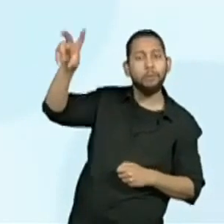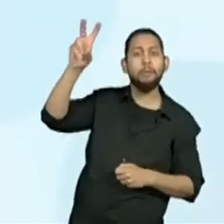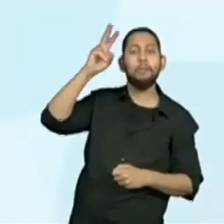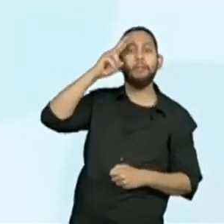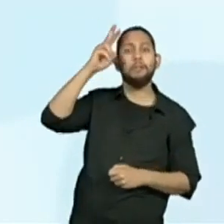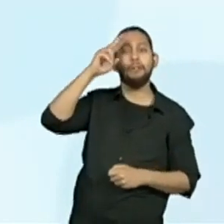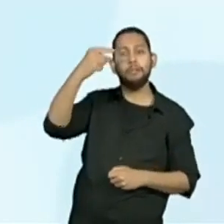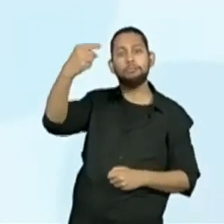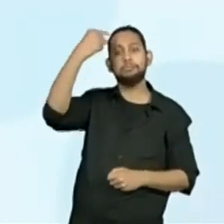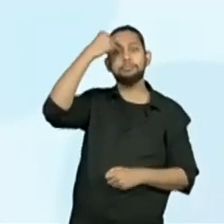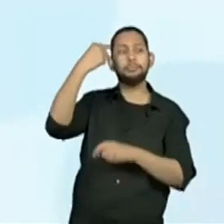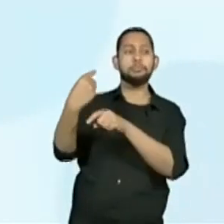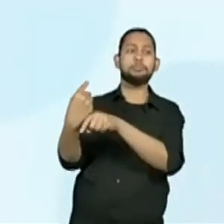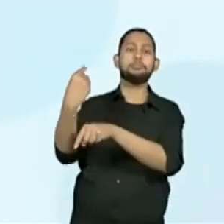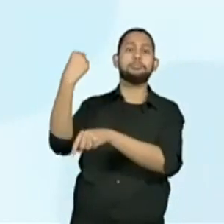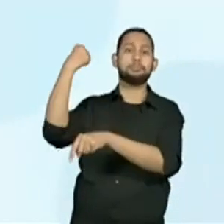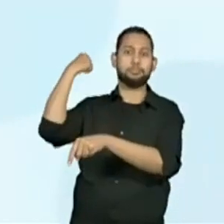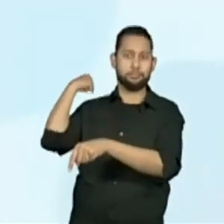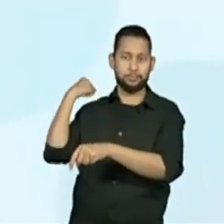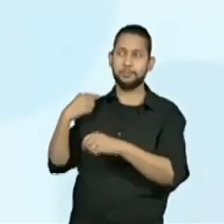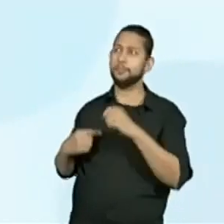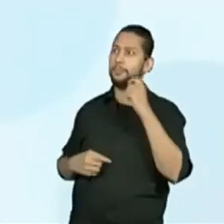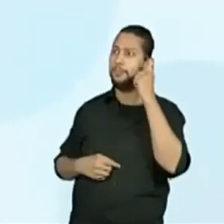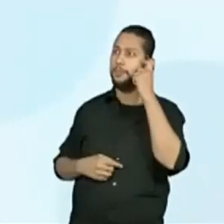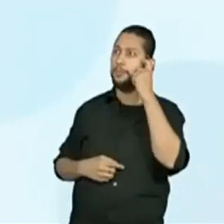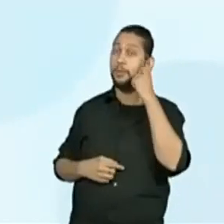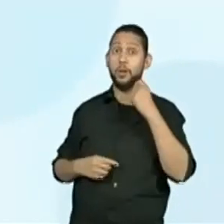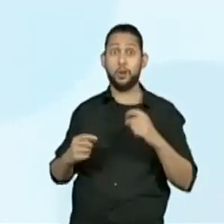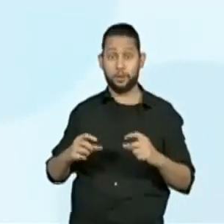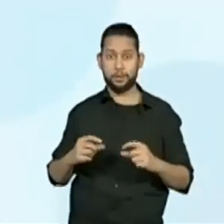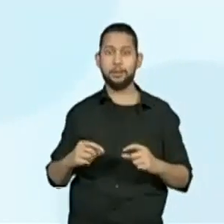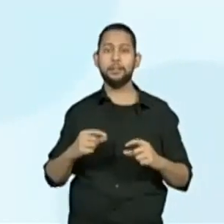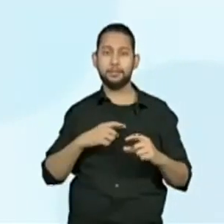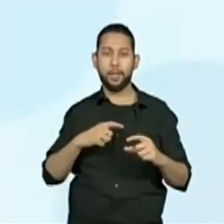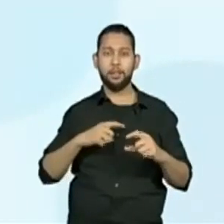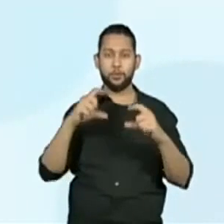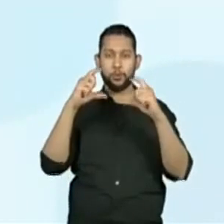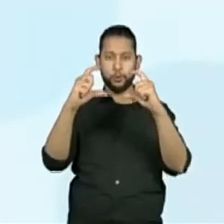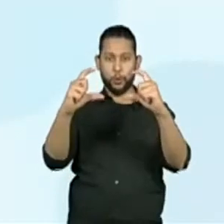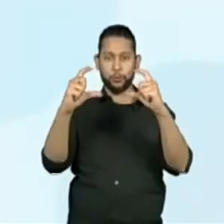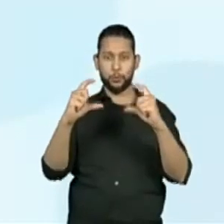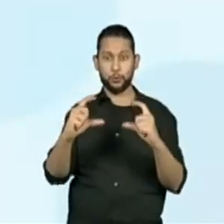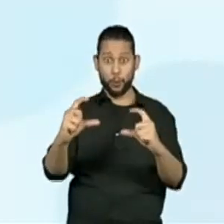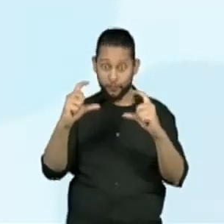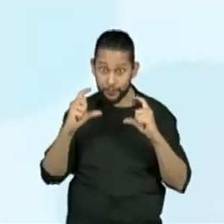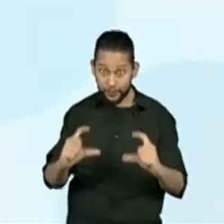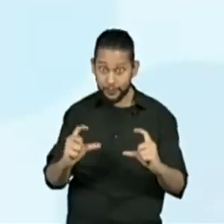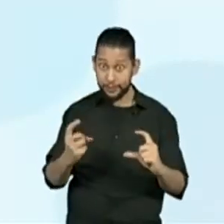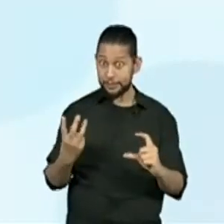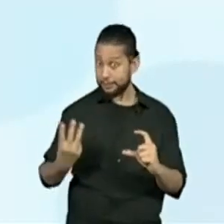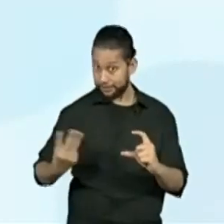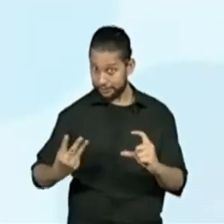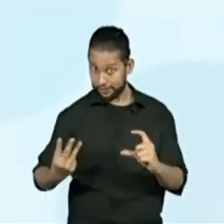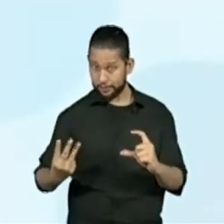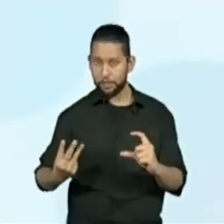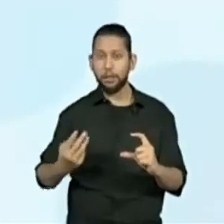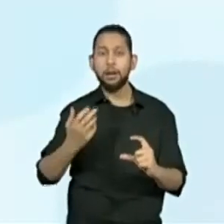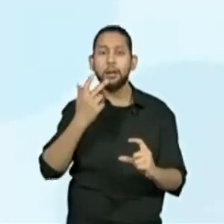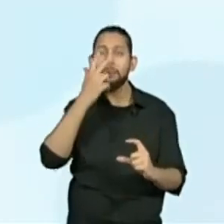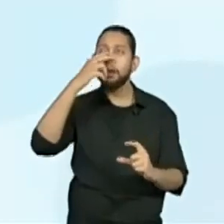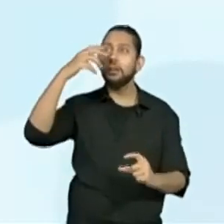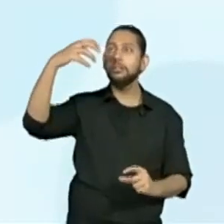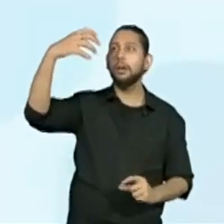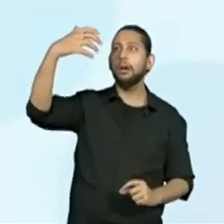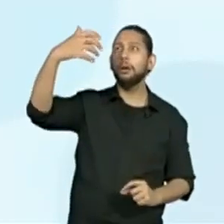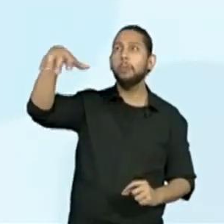passados. Na terceira estrofe, o sujeito lírico compara o toque do sino a um sonho.